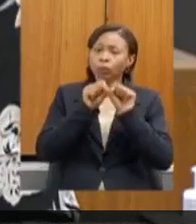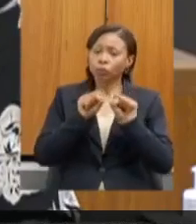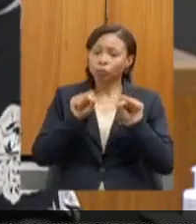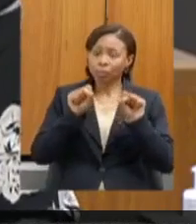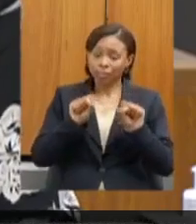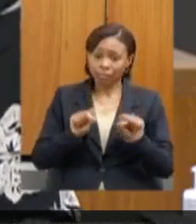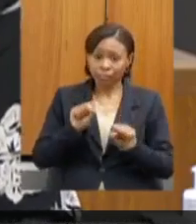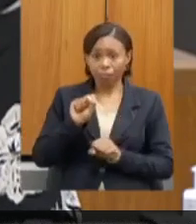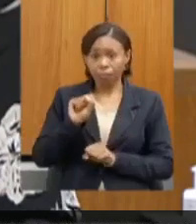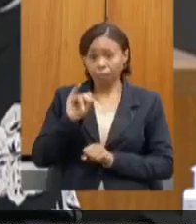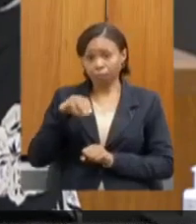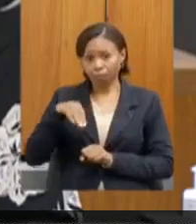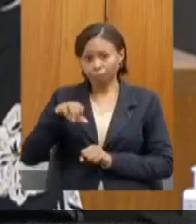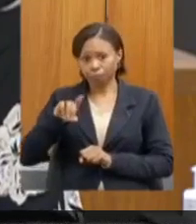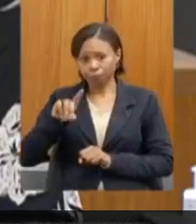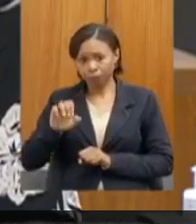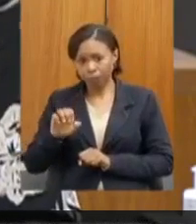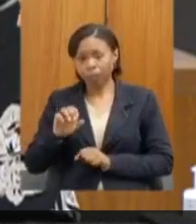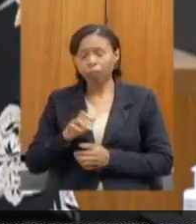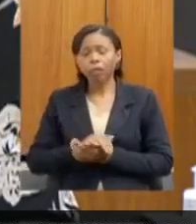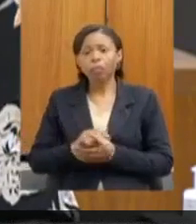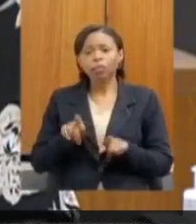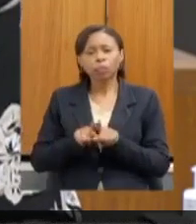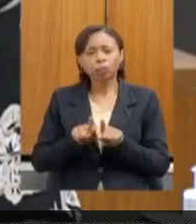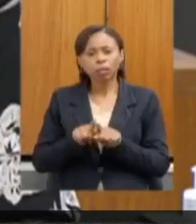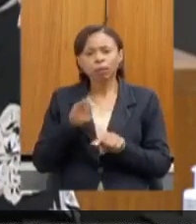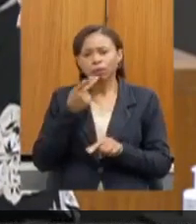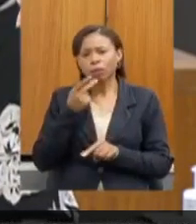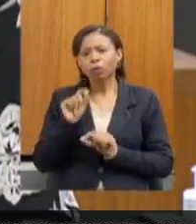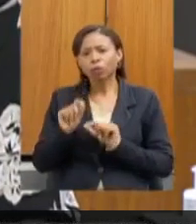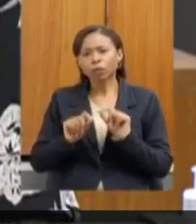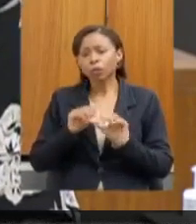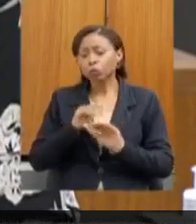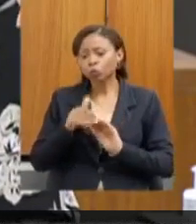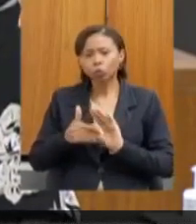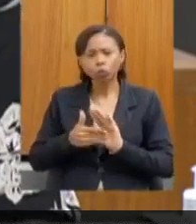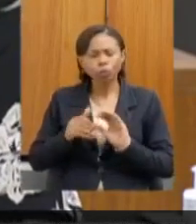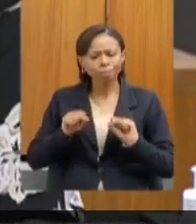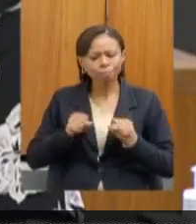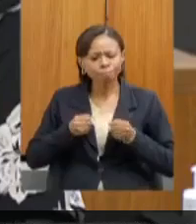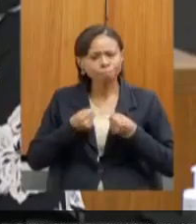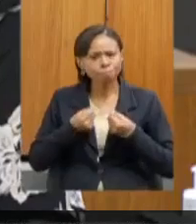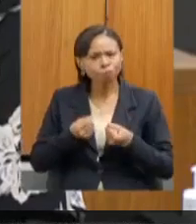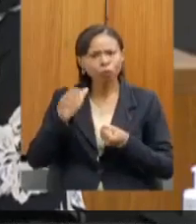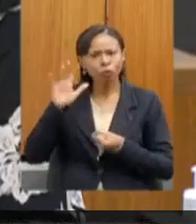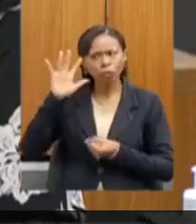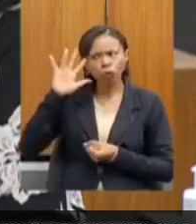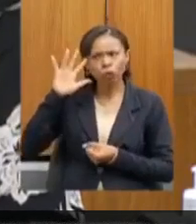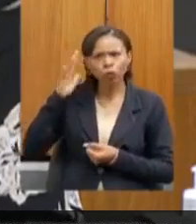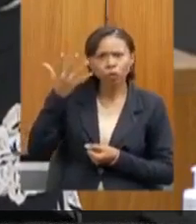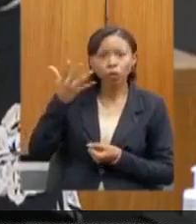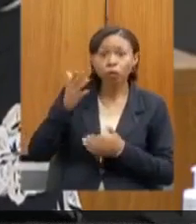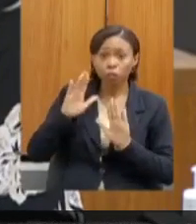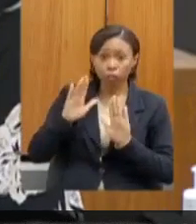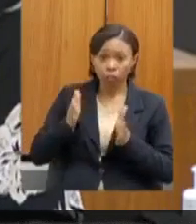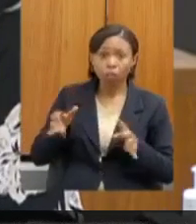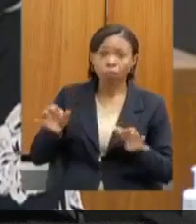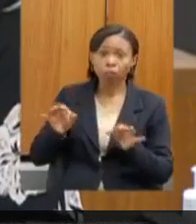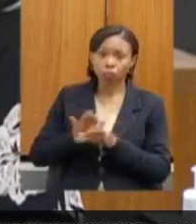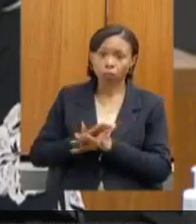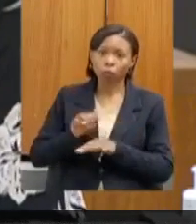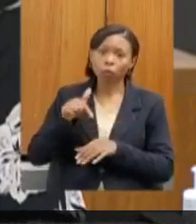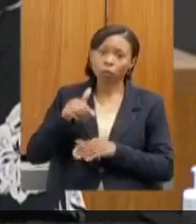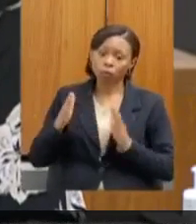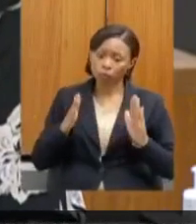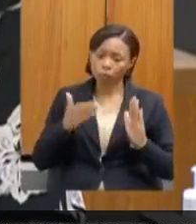Dizer também que todo esse esforço, todos os resultados que nós já entregamos nesse governo e